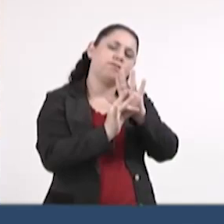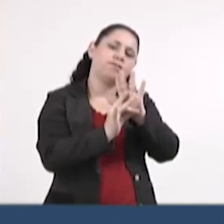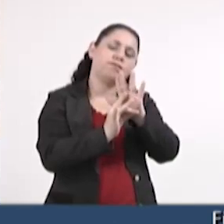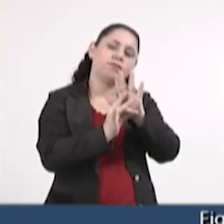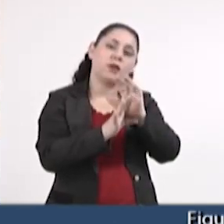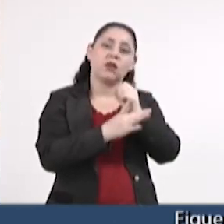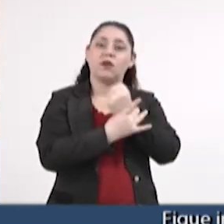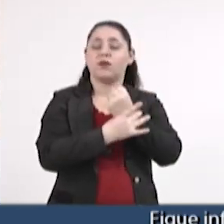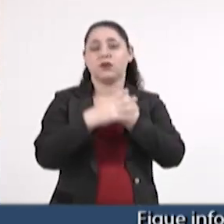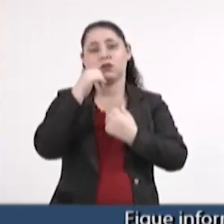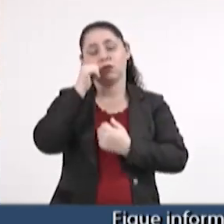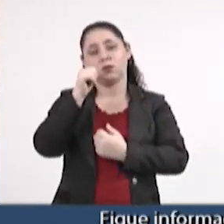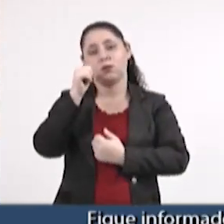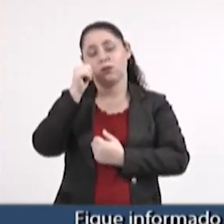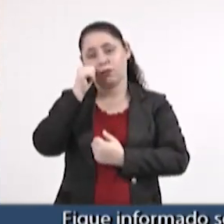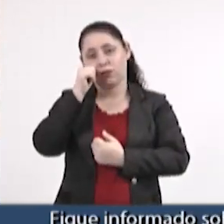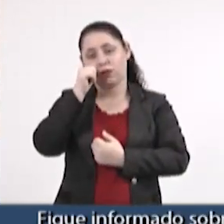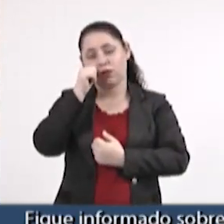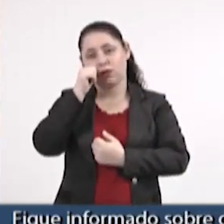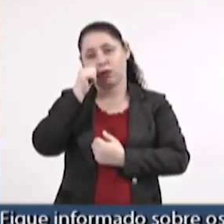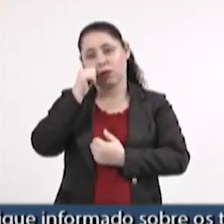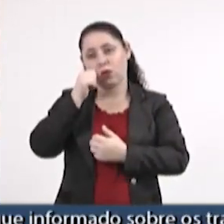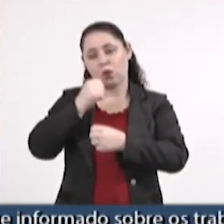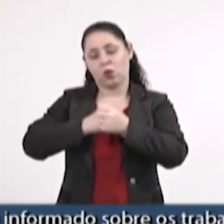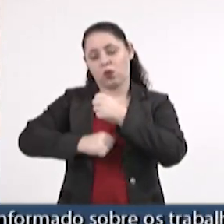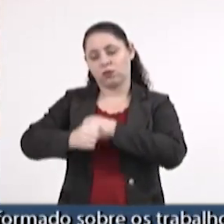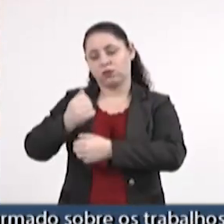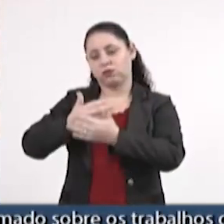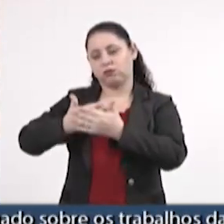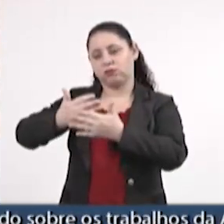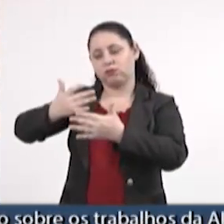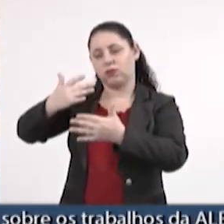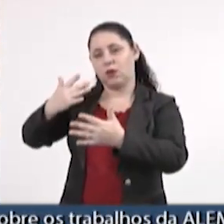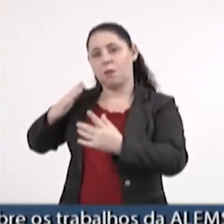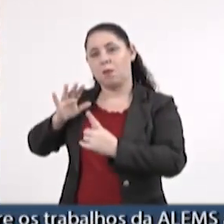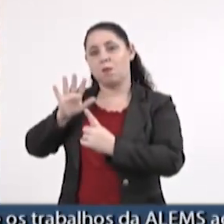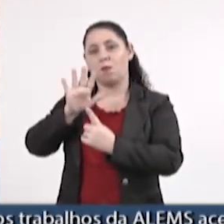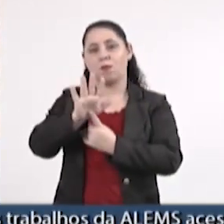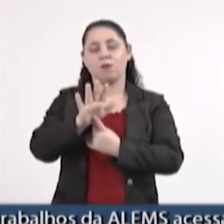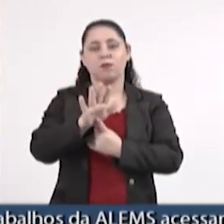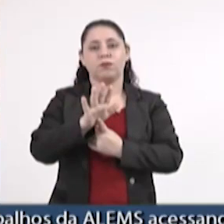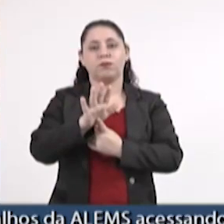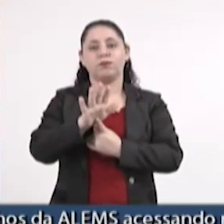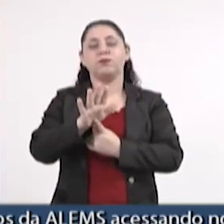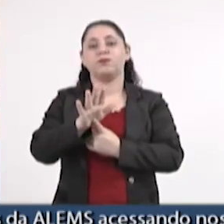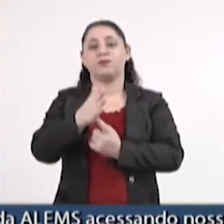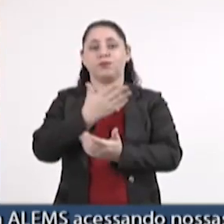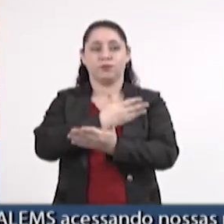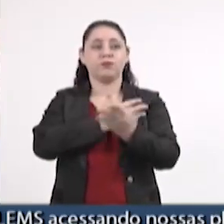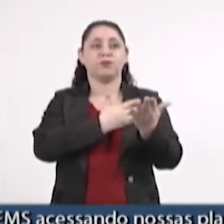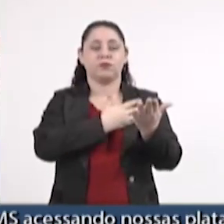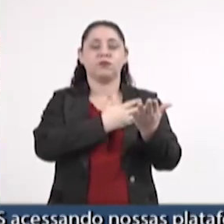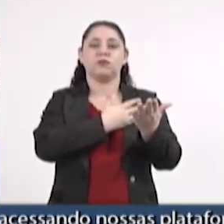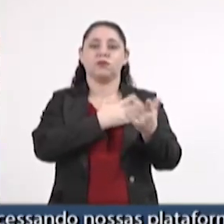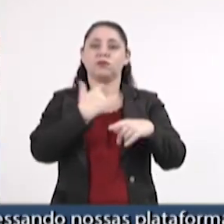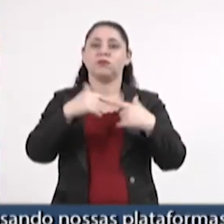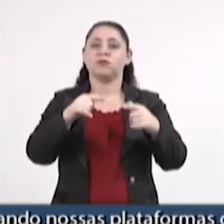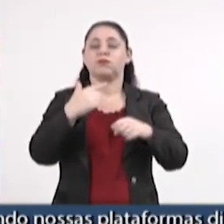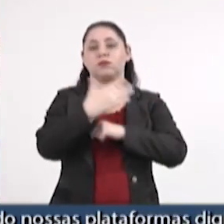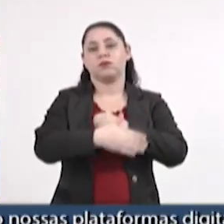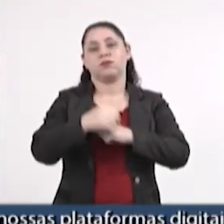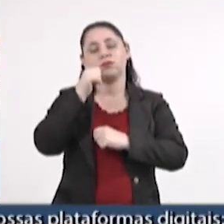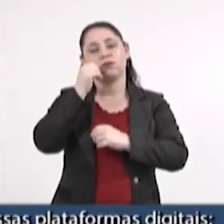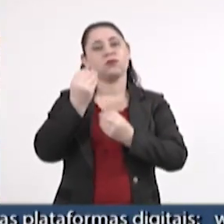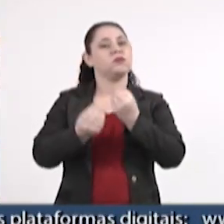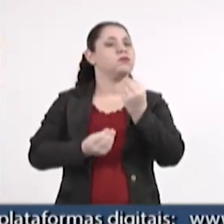a Defesa da Mulher, durante todos esses anos, me indicam, indicam as nossas colegas que atuam na Defesa da Mulher, como